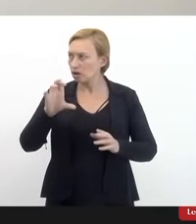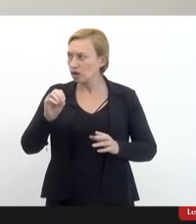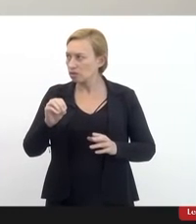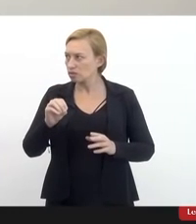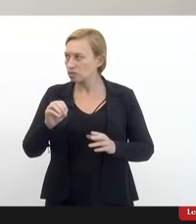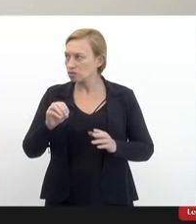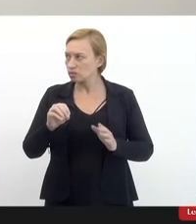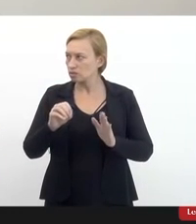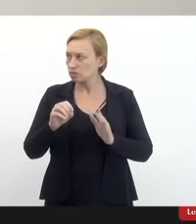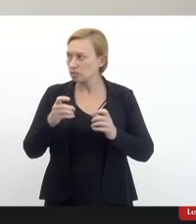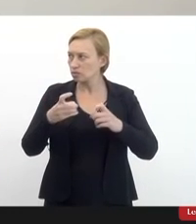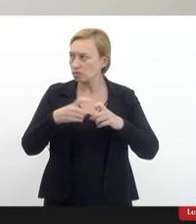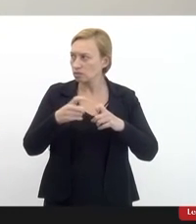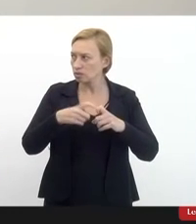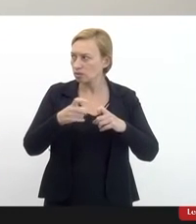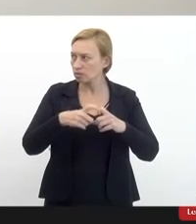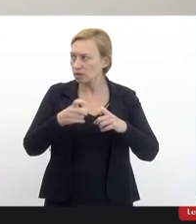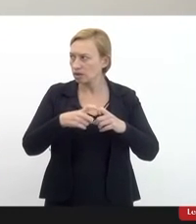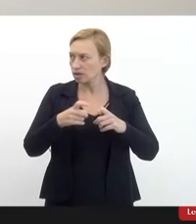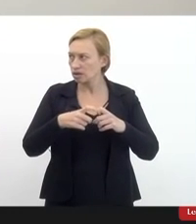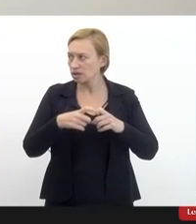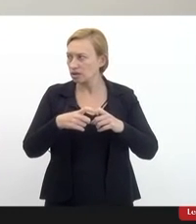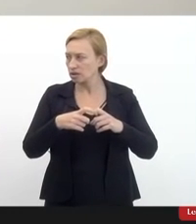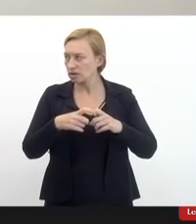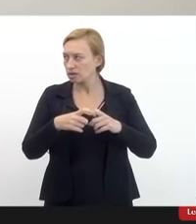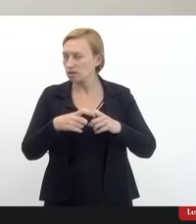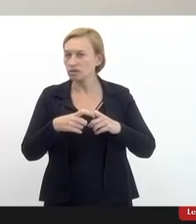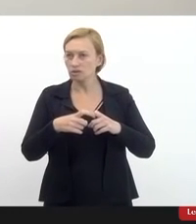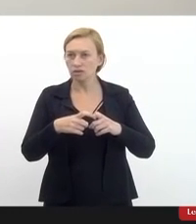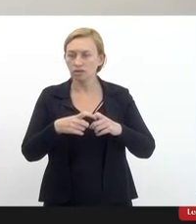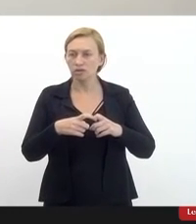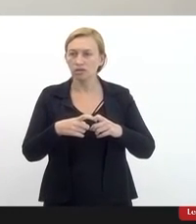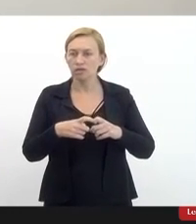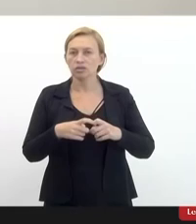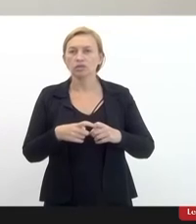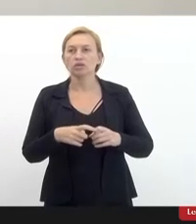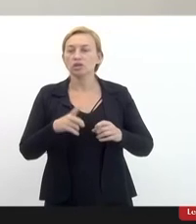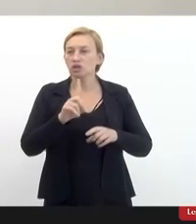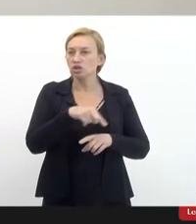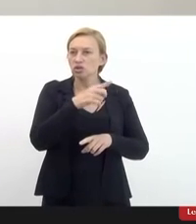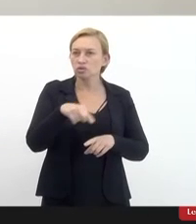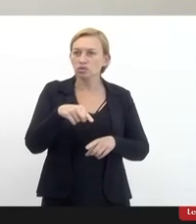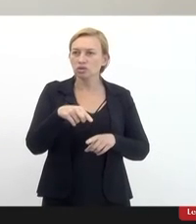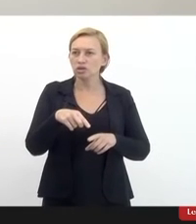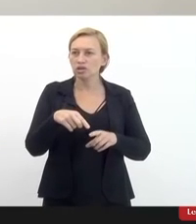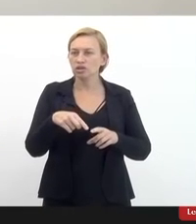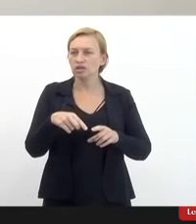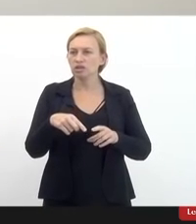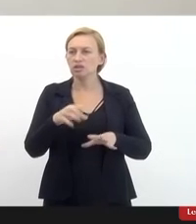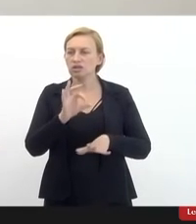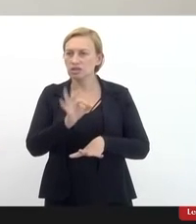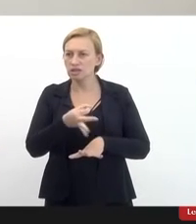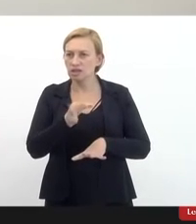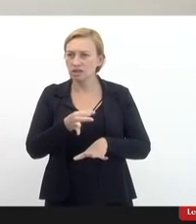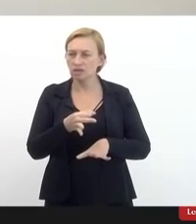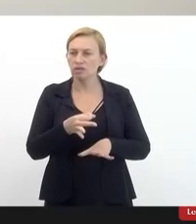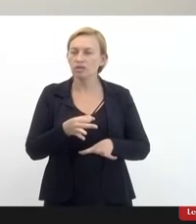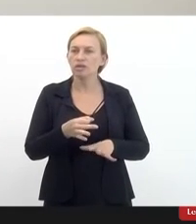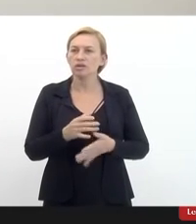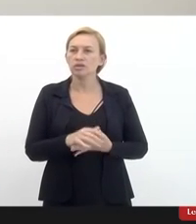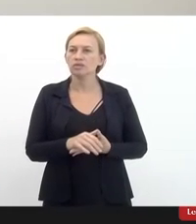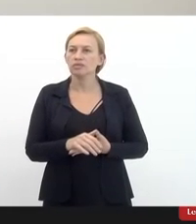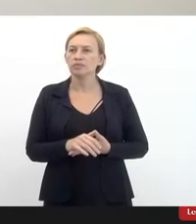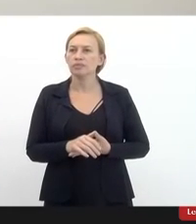ateste a deficiência de caráter irreversível excluindo as classificações específicas mas colocando